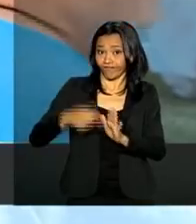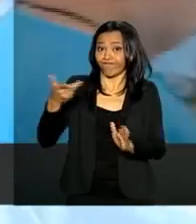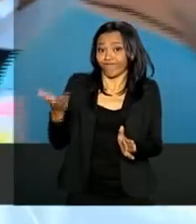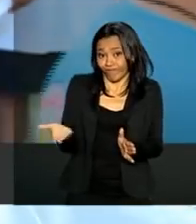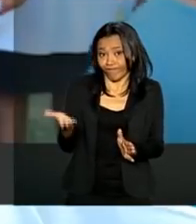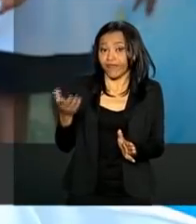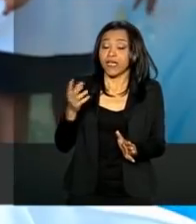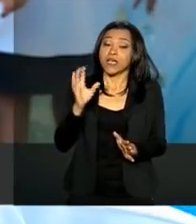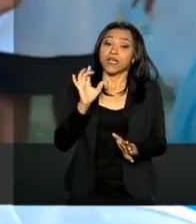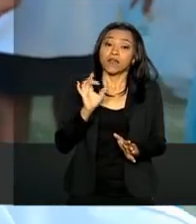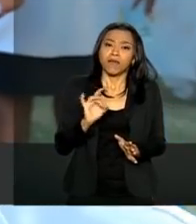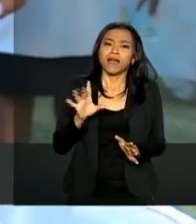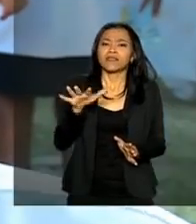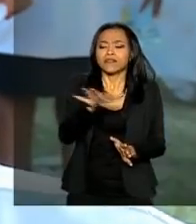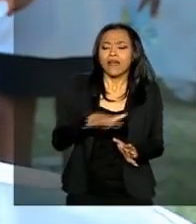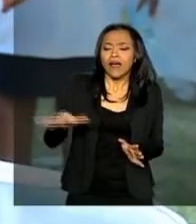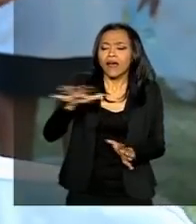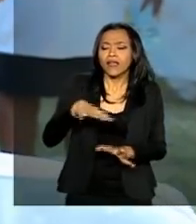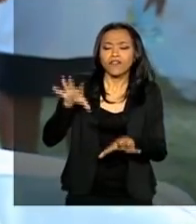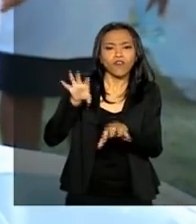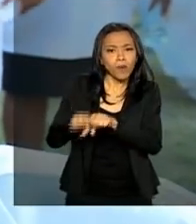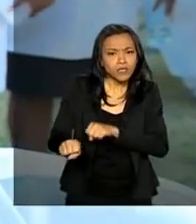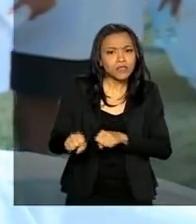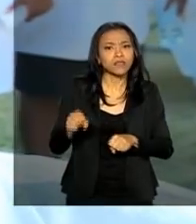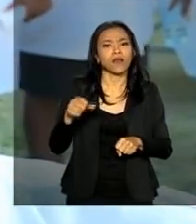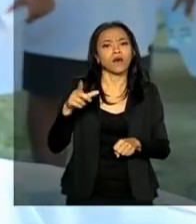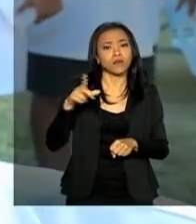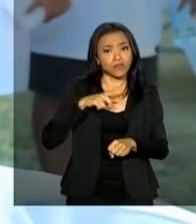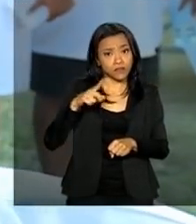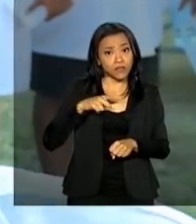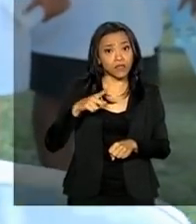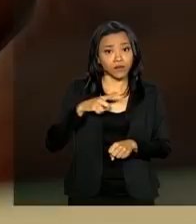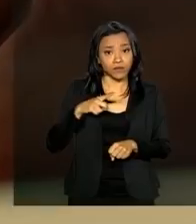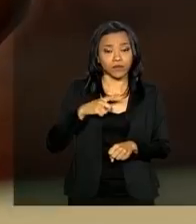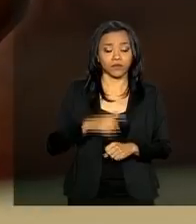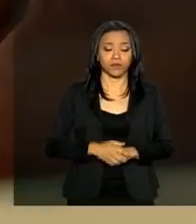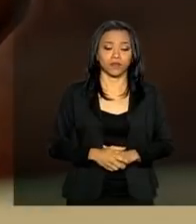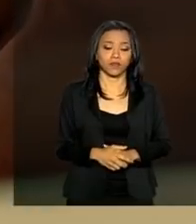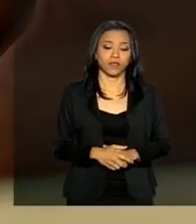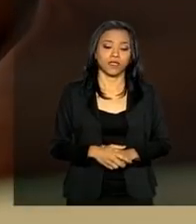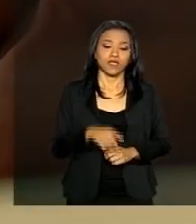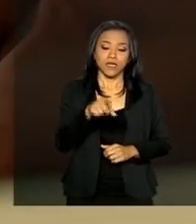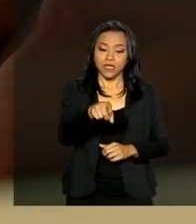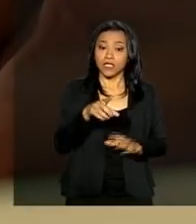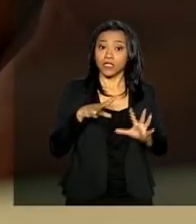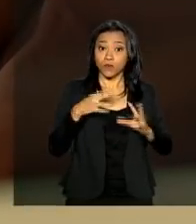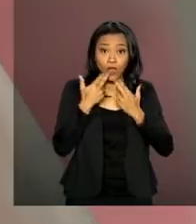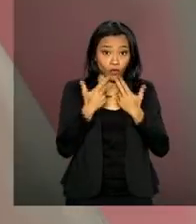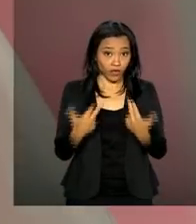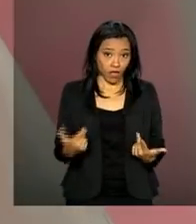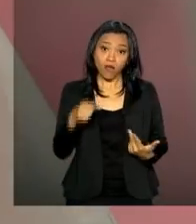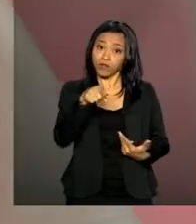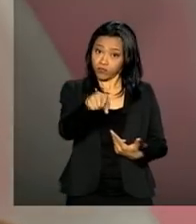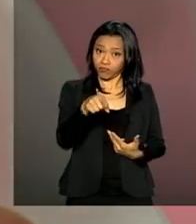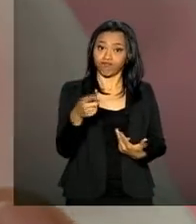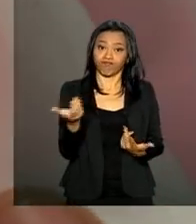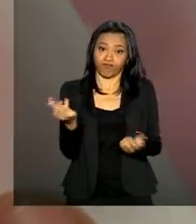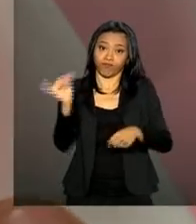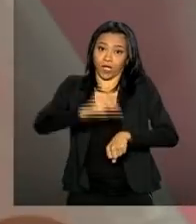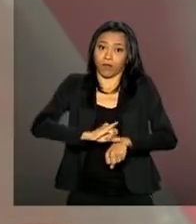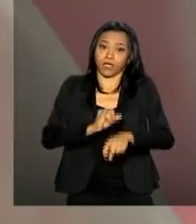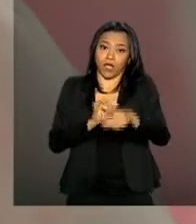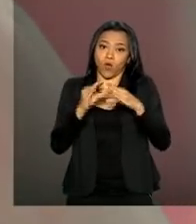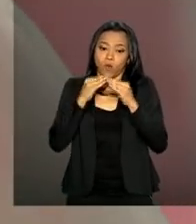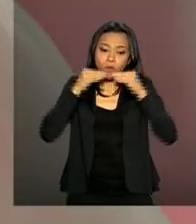do banco de leite, mas na área da formação, temos uma relação muito forte. Mas isso tudo ainda é novidade em Moçambique. E o